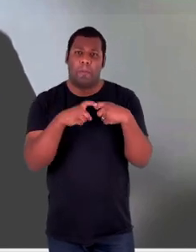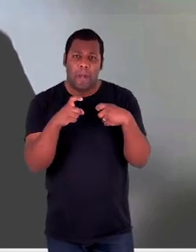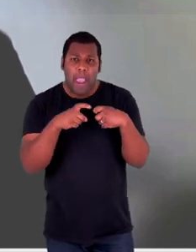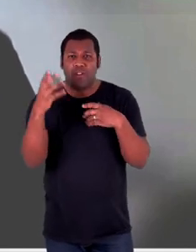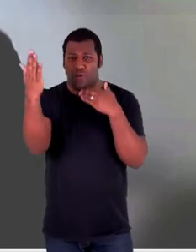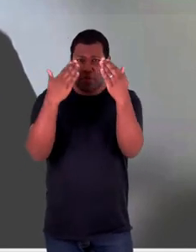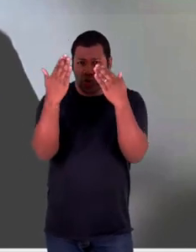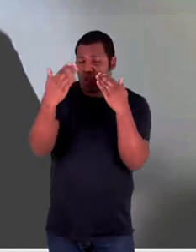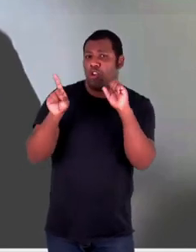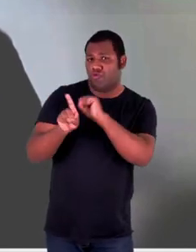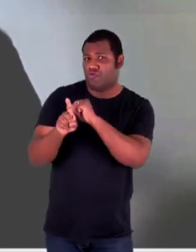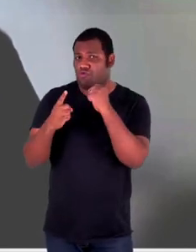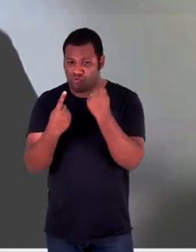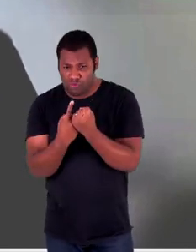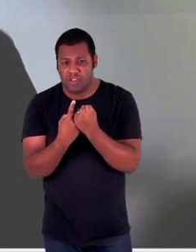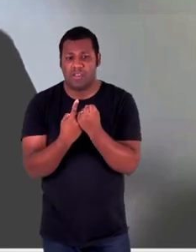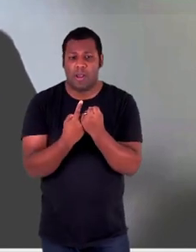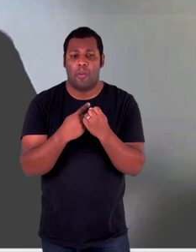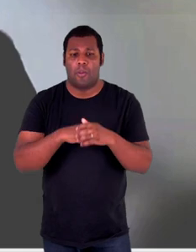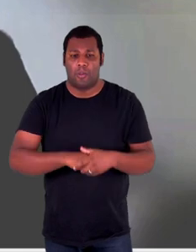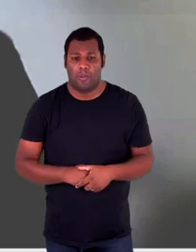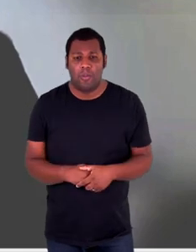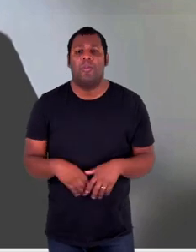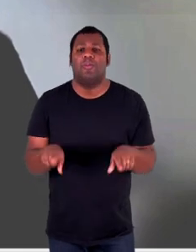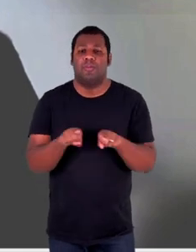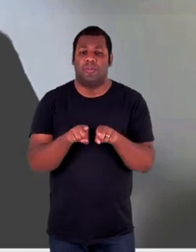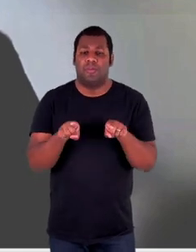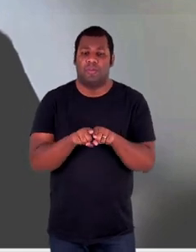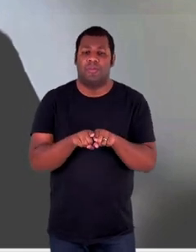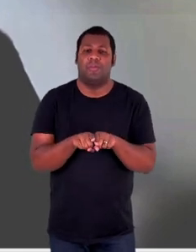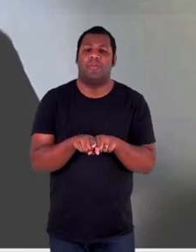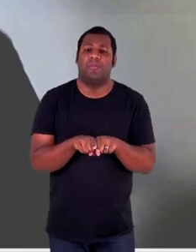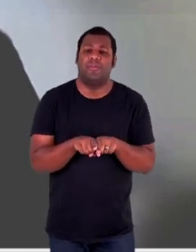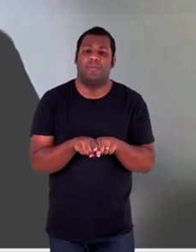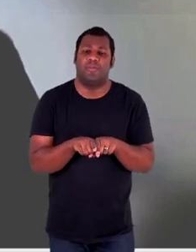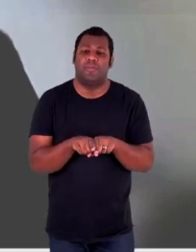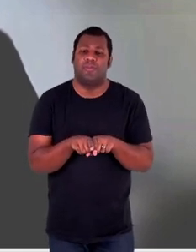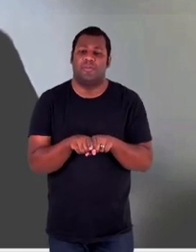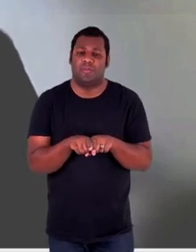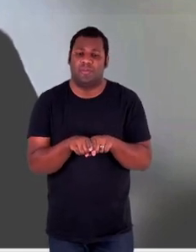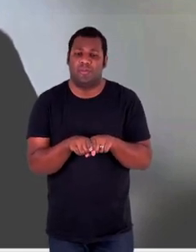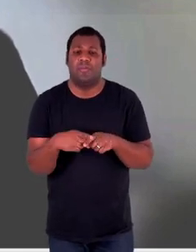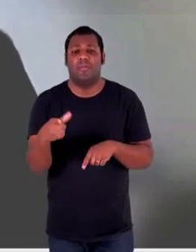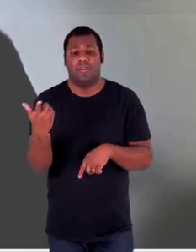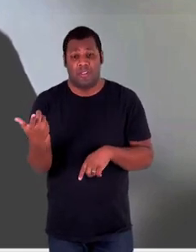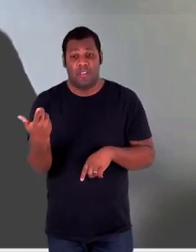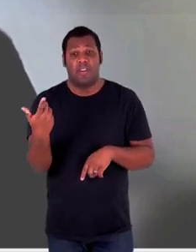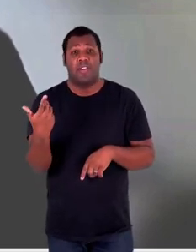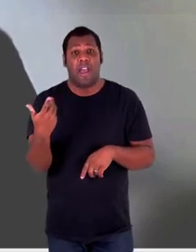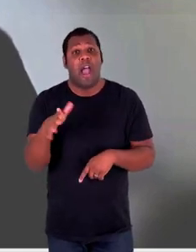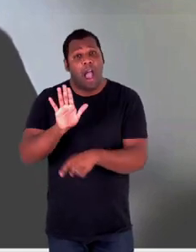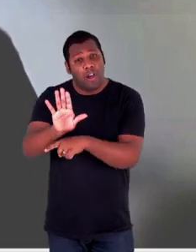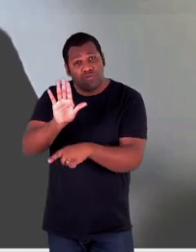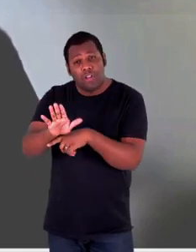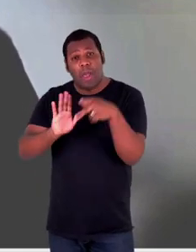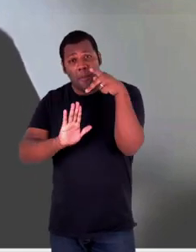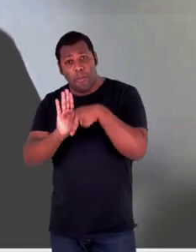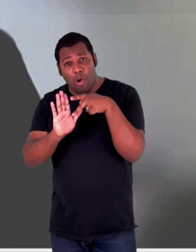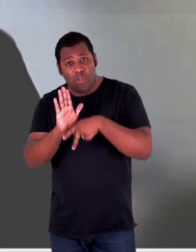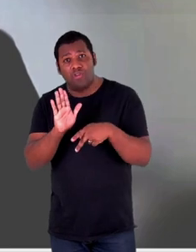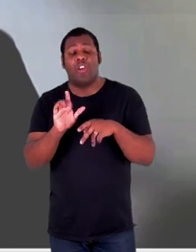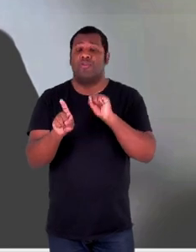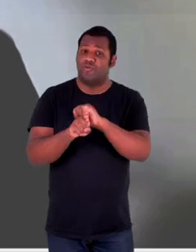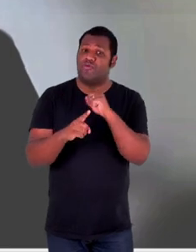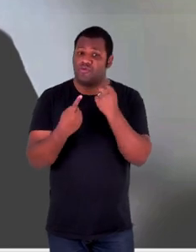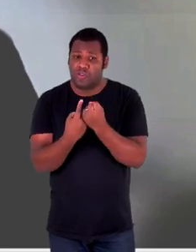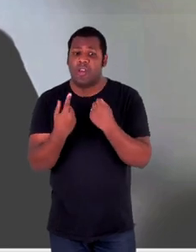social e previdenciária e mesmo também encaminhamento a programas de assistência social nos